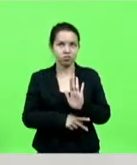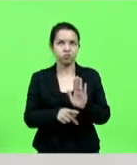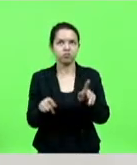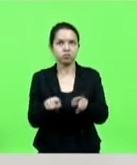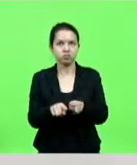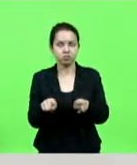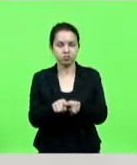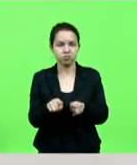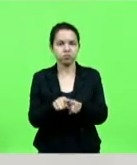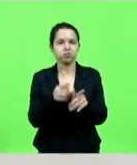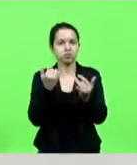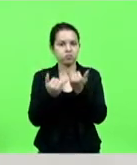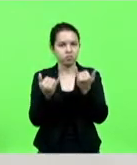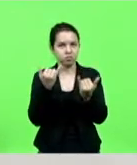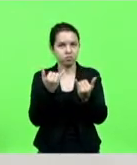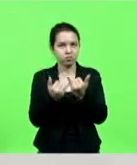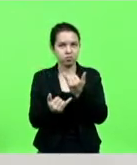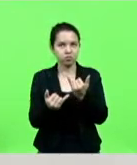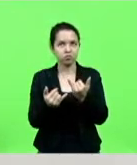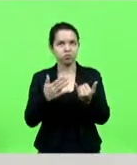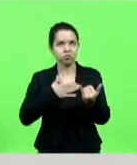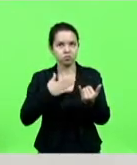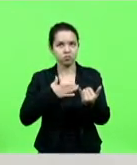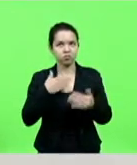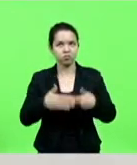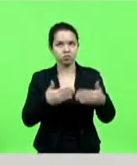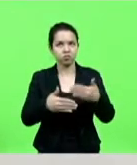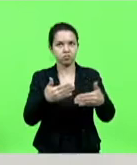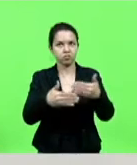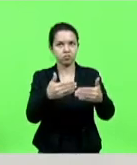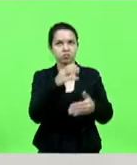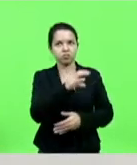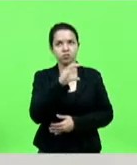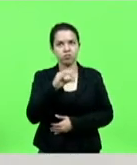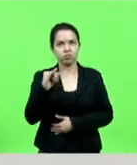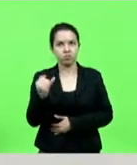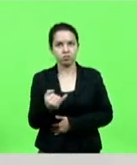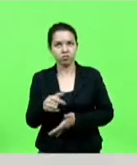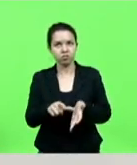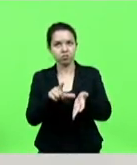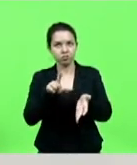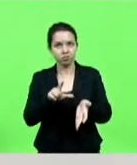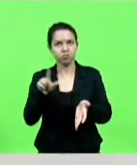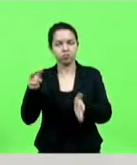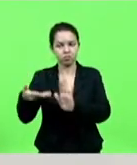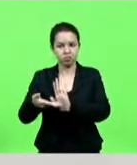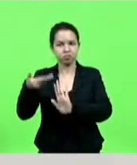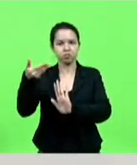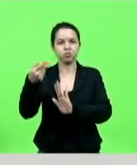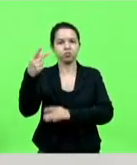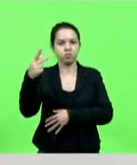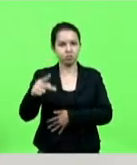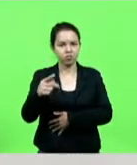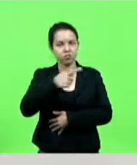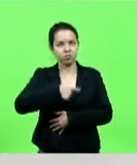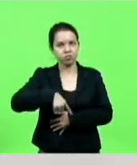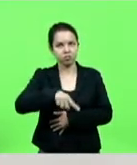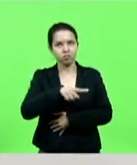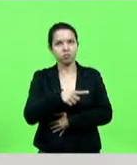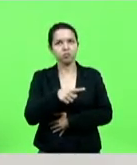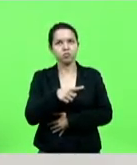Ela, já que o meu teve a sua tramitação na CCJ antes do dela, ela retirou o dela para que a gente pudesse